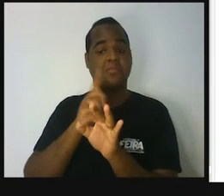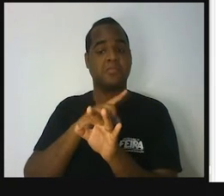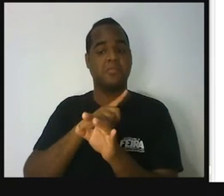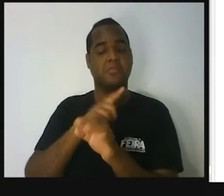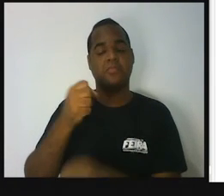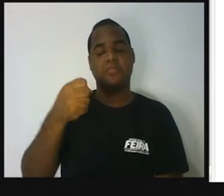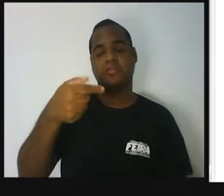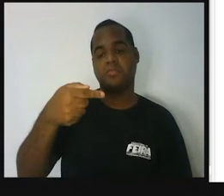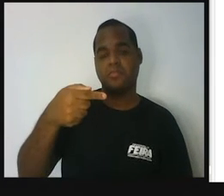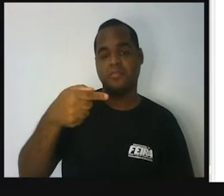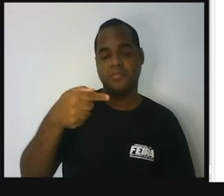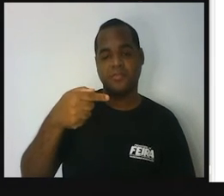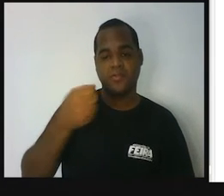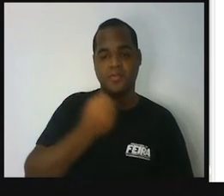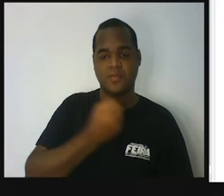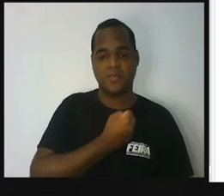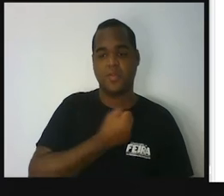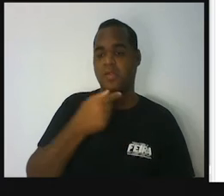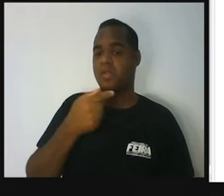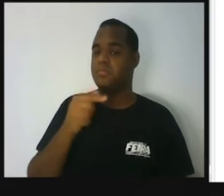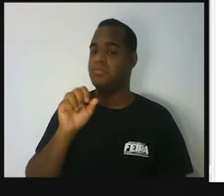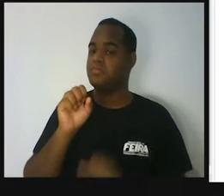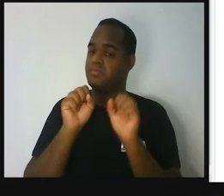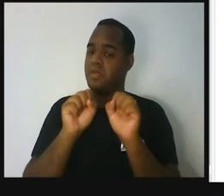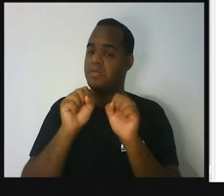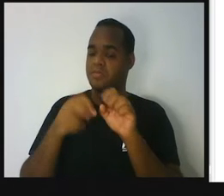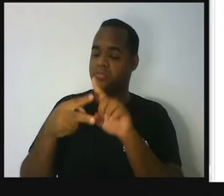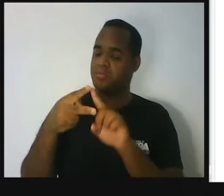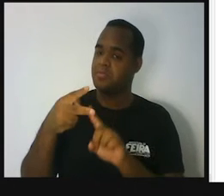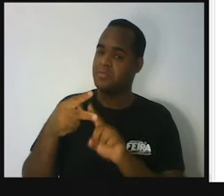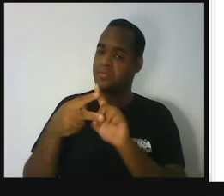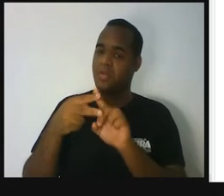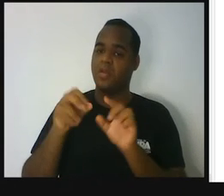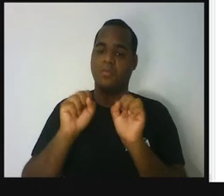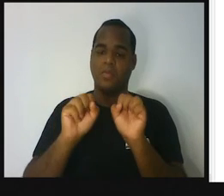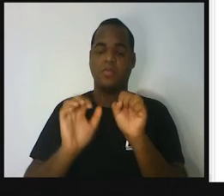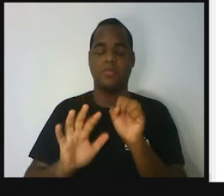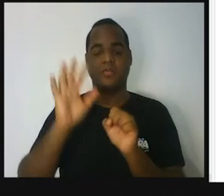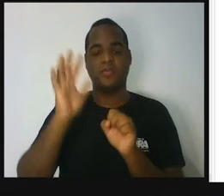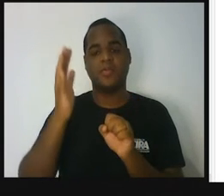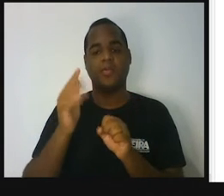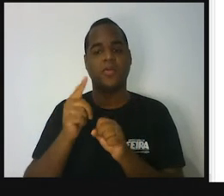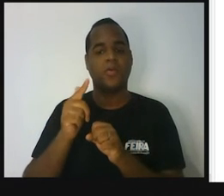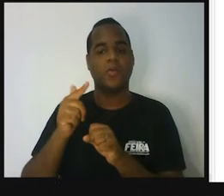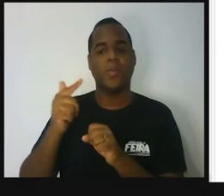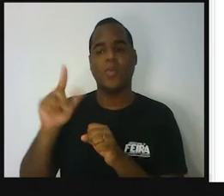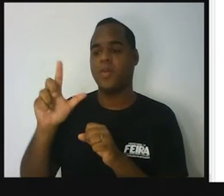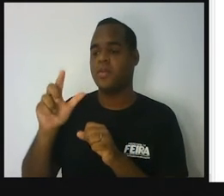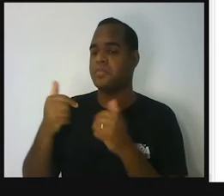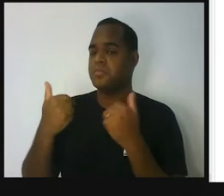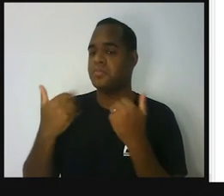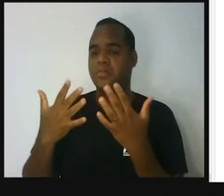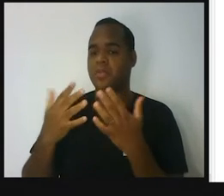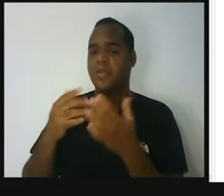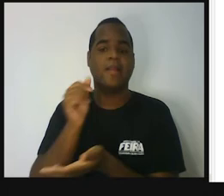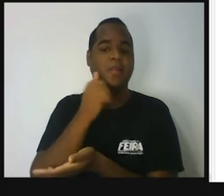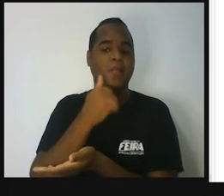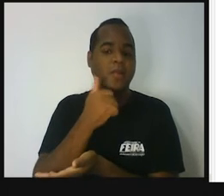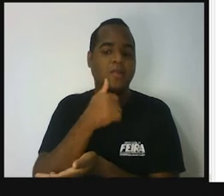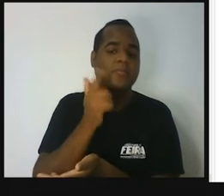que a situação diz que existem duas possibilidades. Qual é a outra possibilidade de Júlia ganhar?